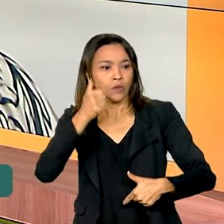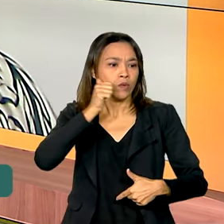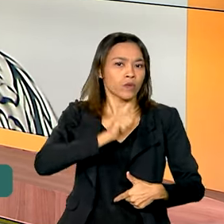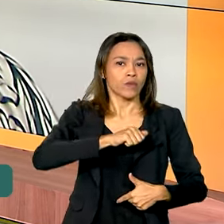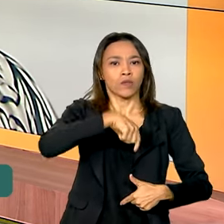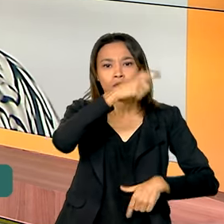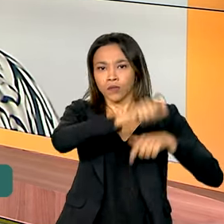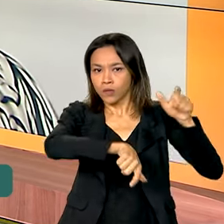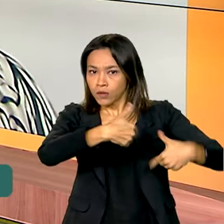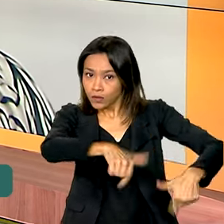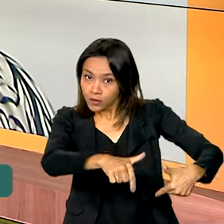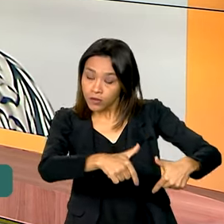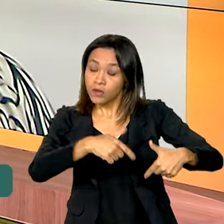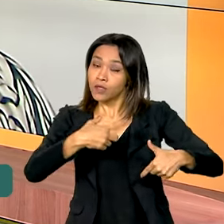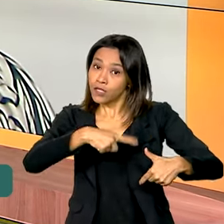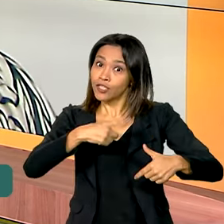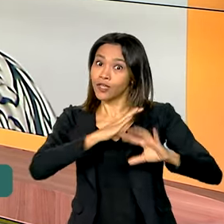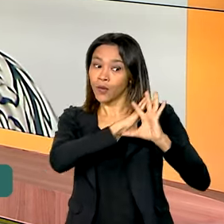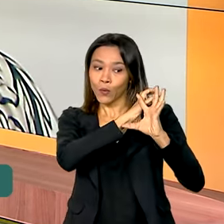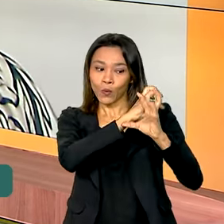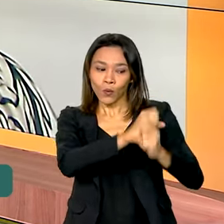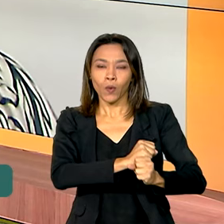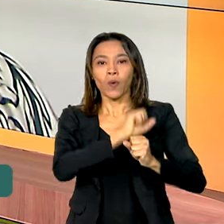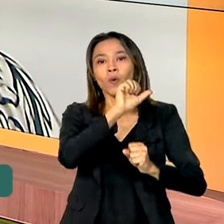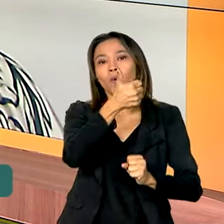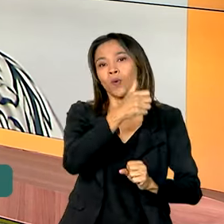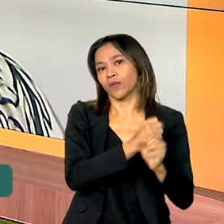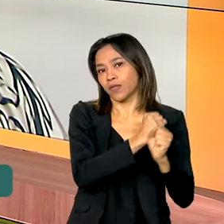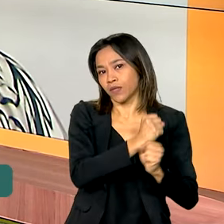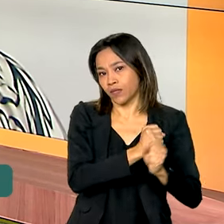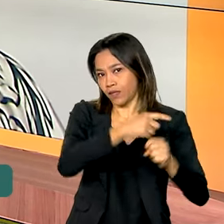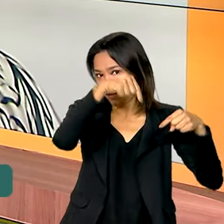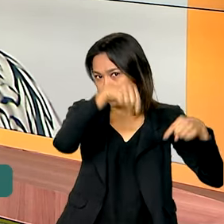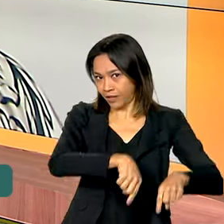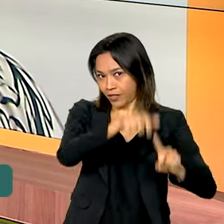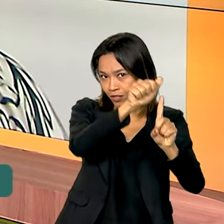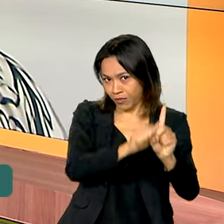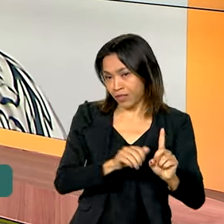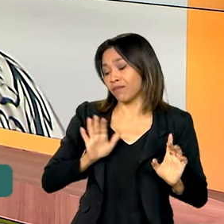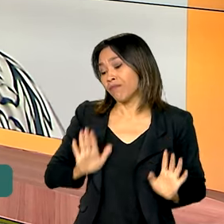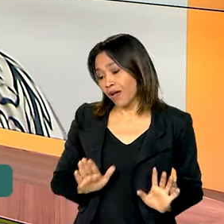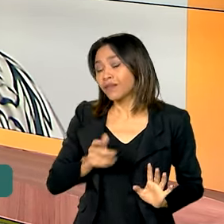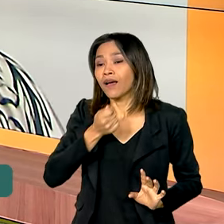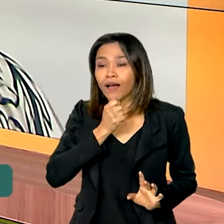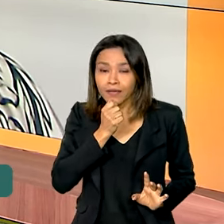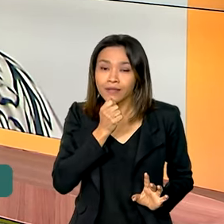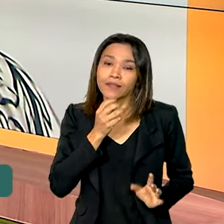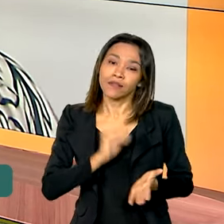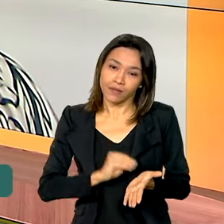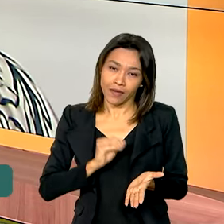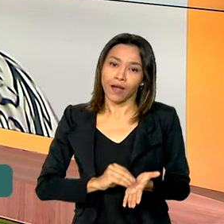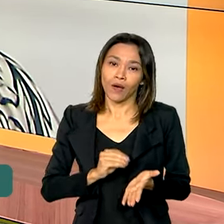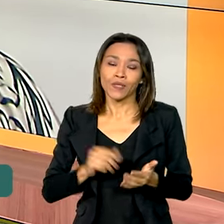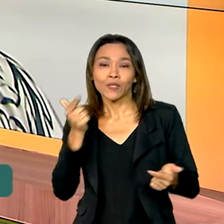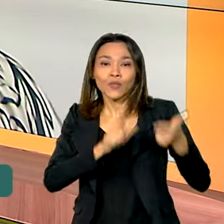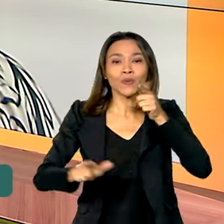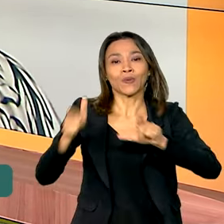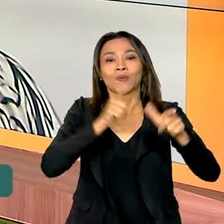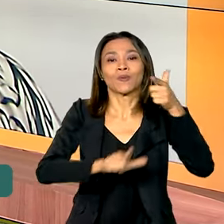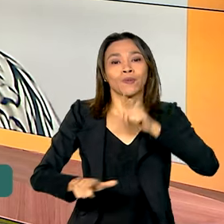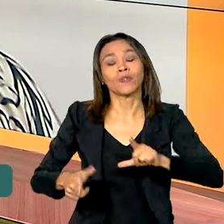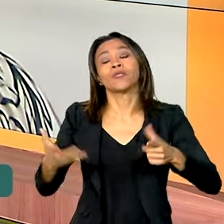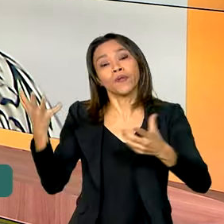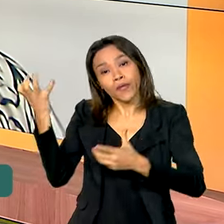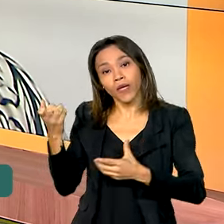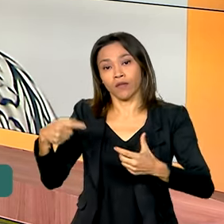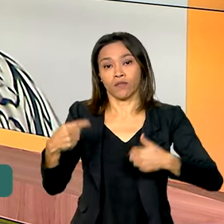domésticas e que completou 11 anos este mês. Mesmo assim, ainda há muito a se avançar. Eu gostaria que a senhora